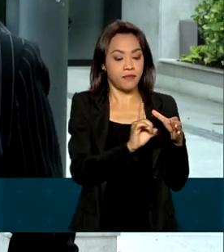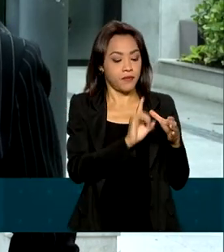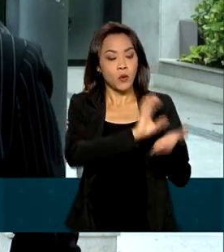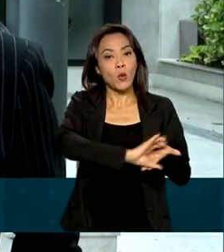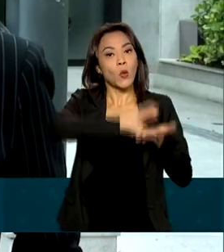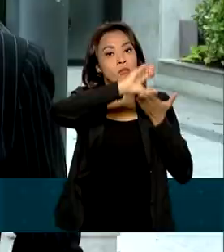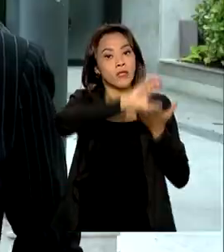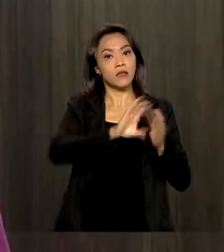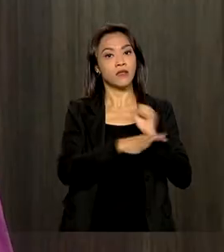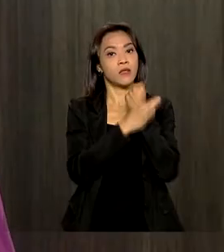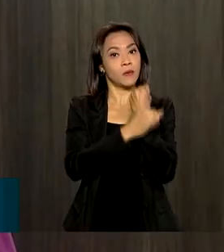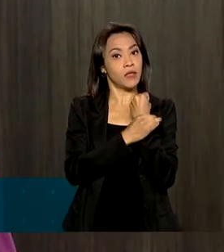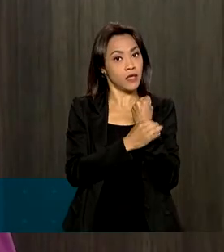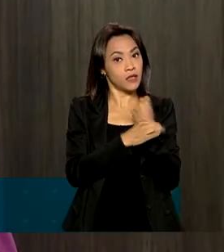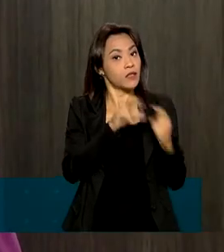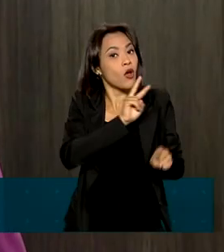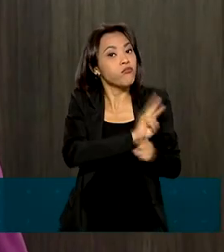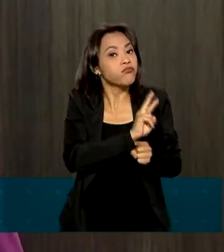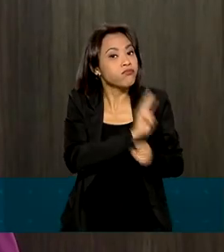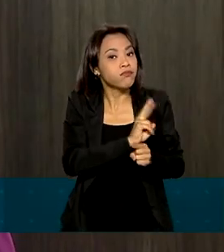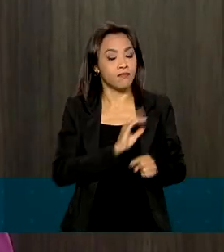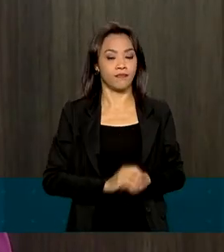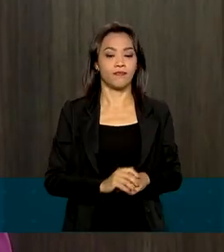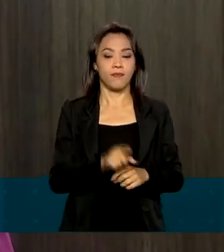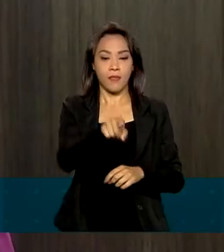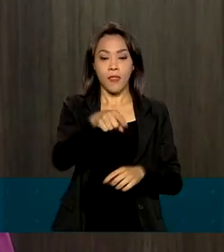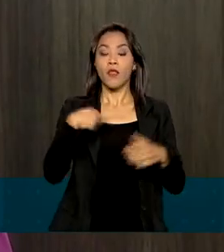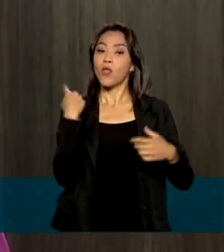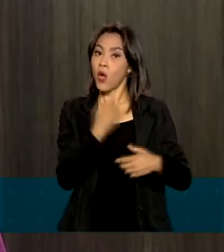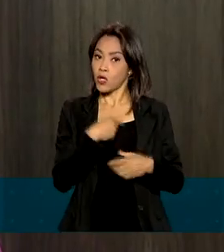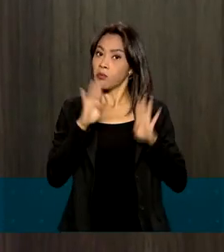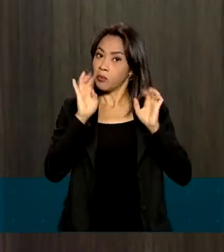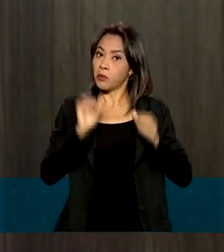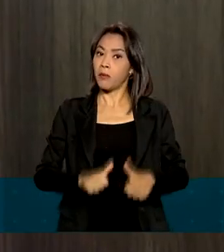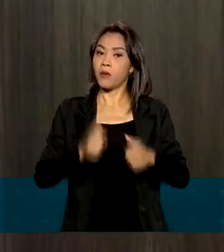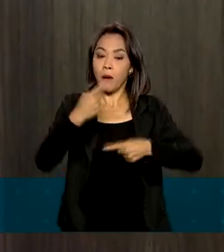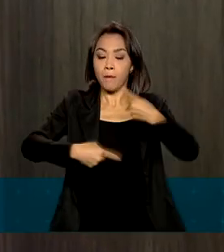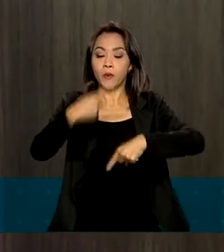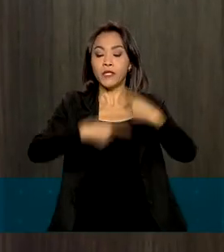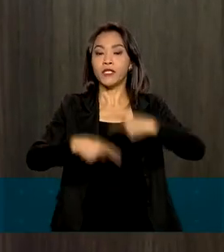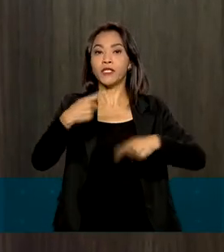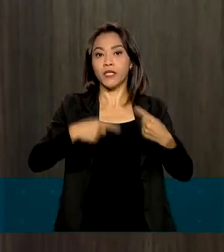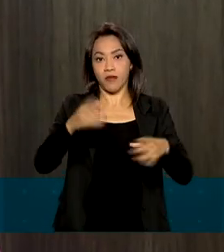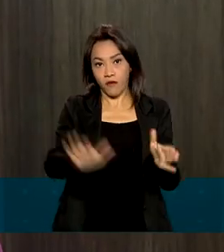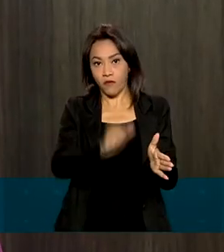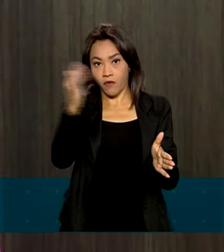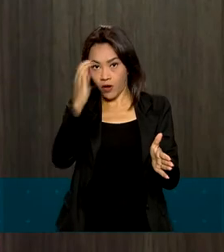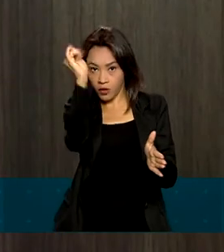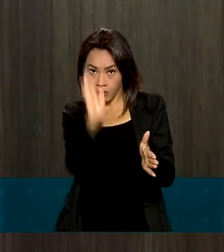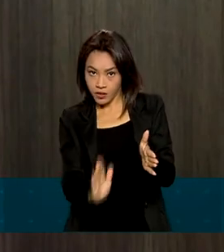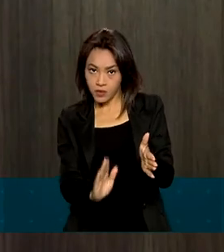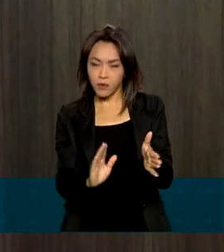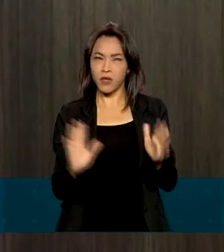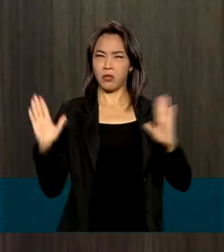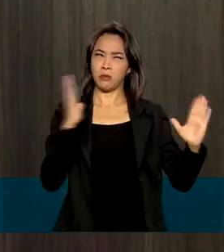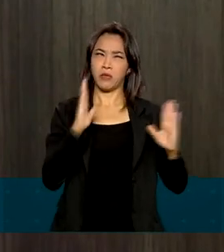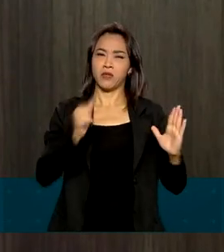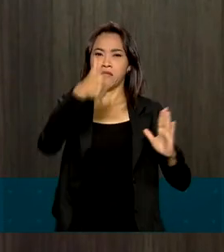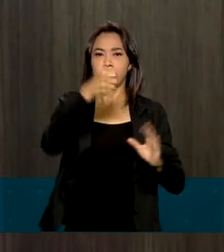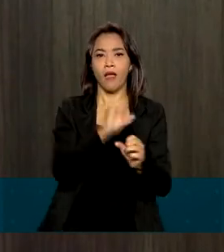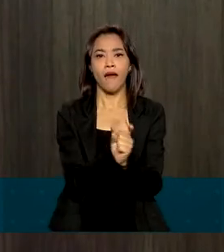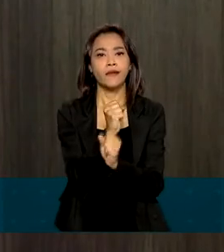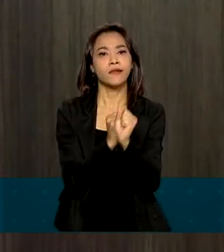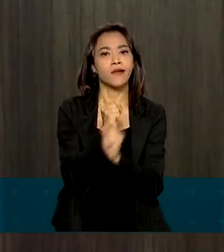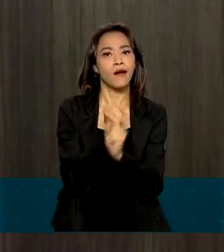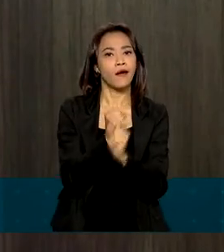das Nações Unidas. Estamos muito bem com a política externa. A nossa nova cadeira, depois de 10 anos, no